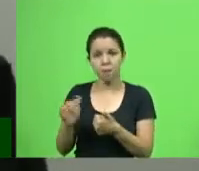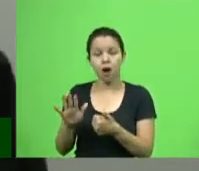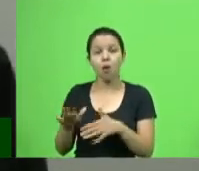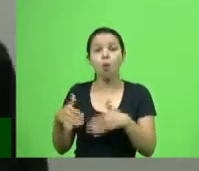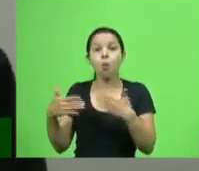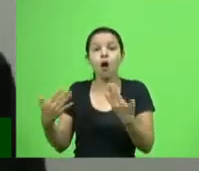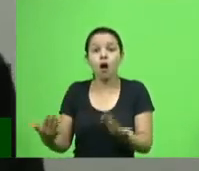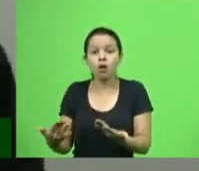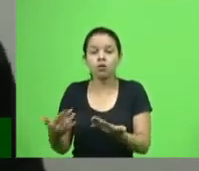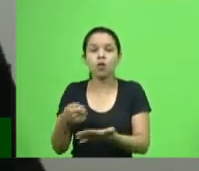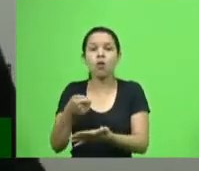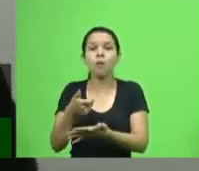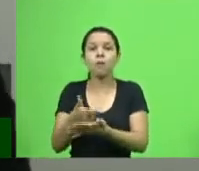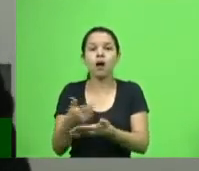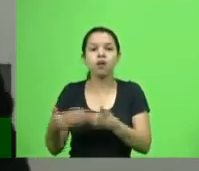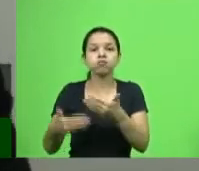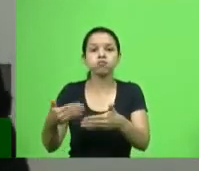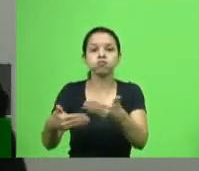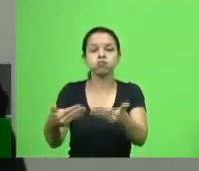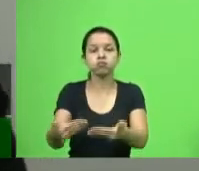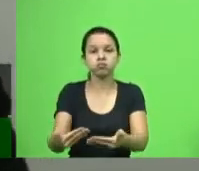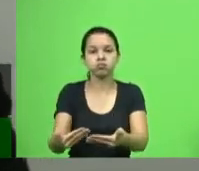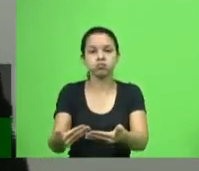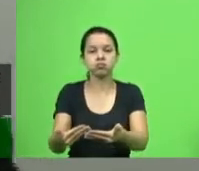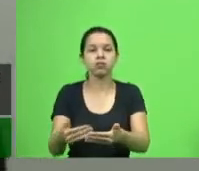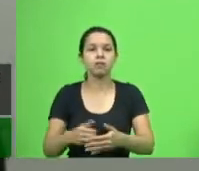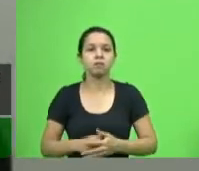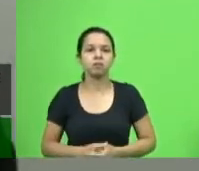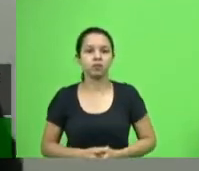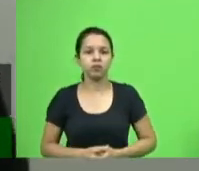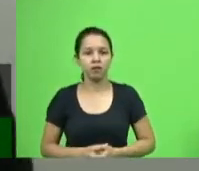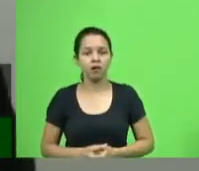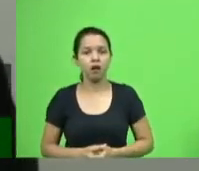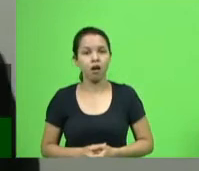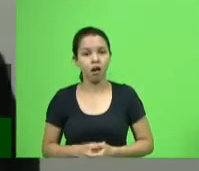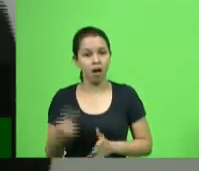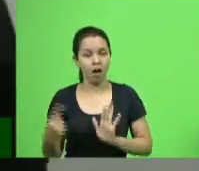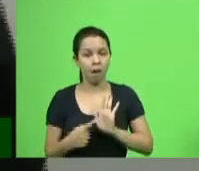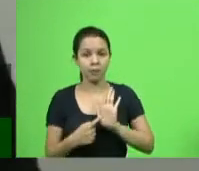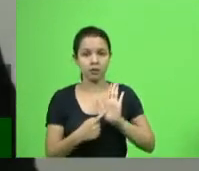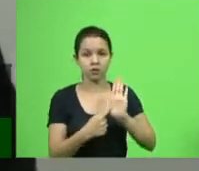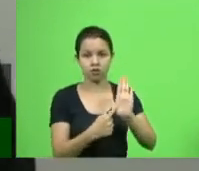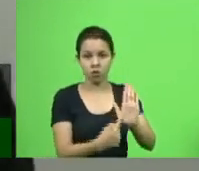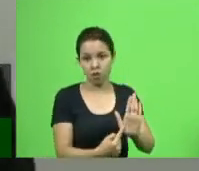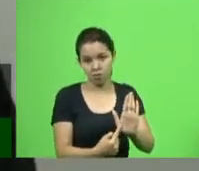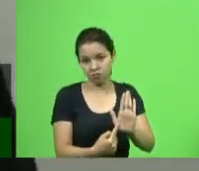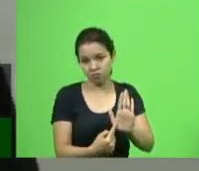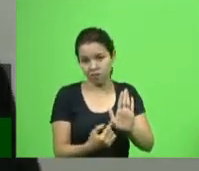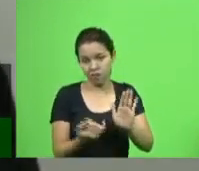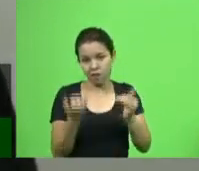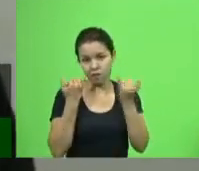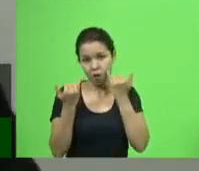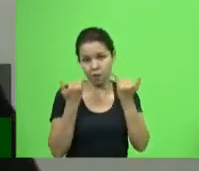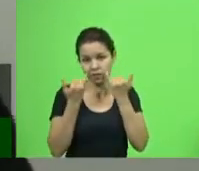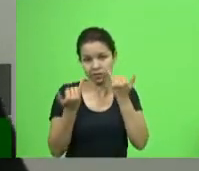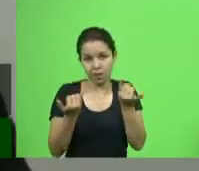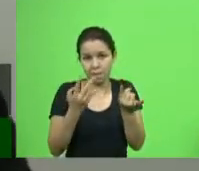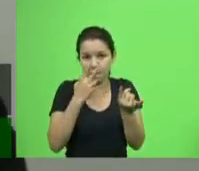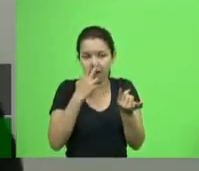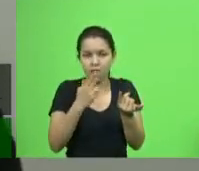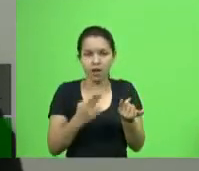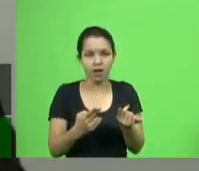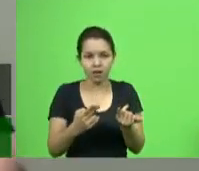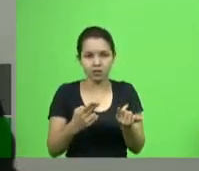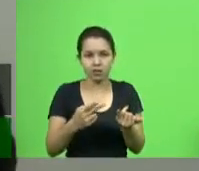o andamento. E aí, apresenta uma informação extraoficial, que parece que a gente está aqui, não está